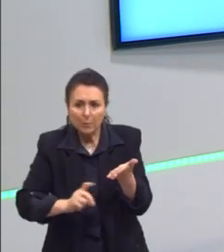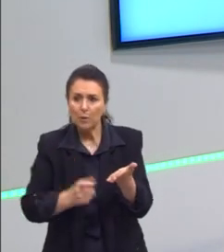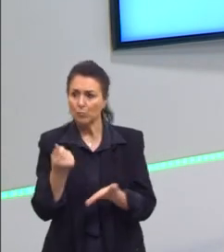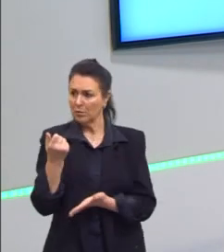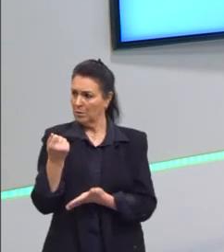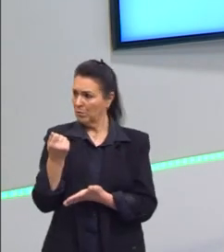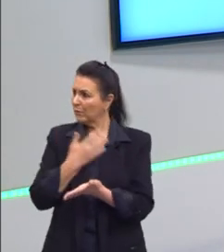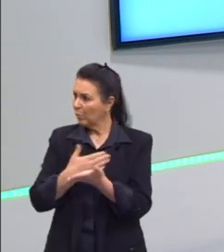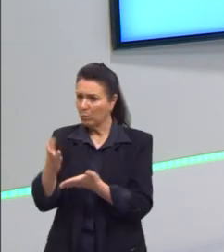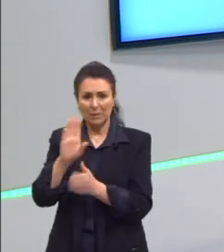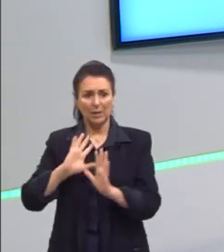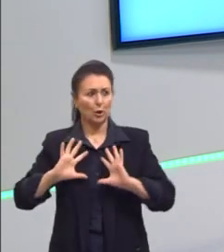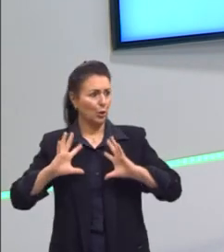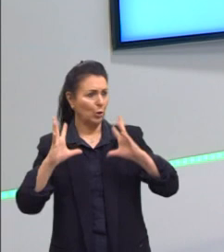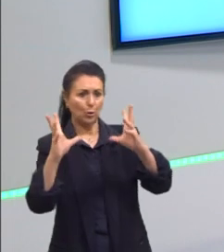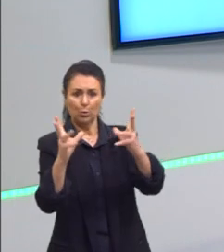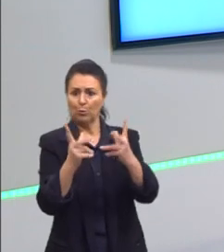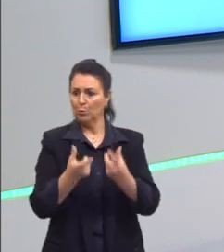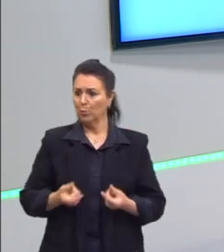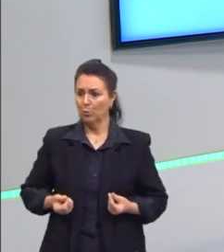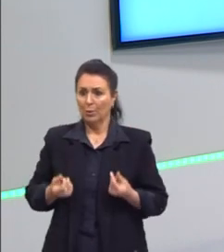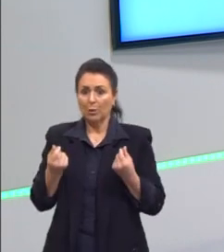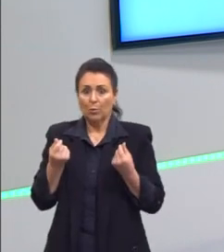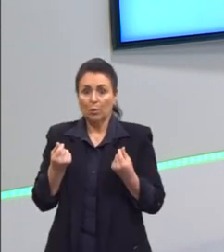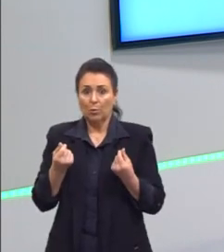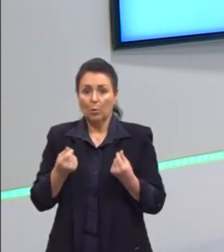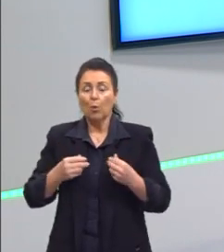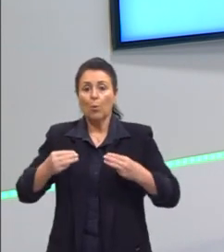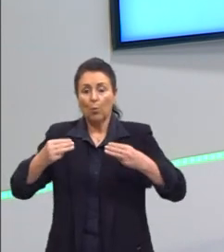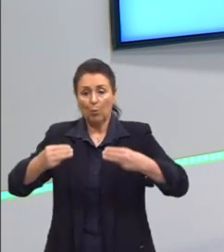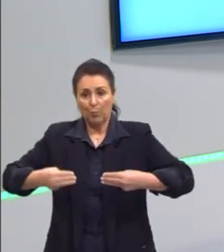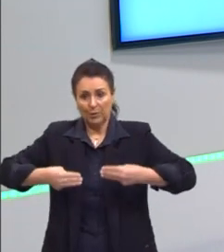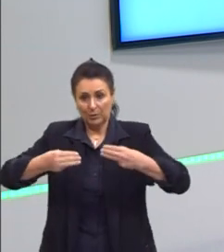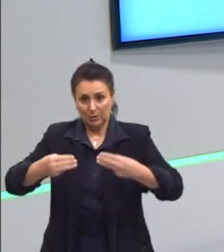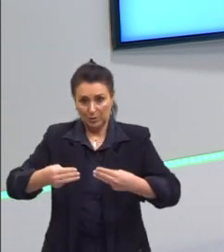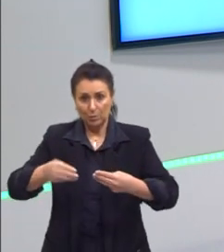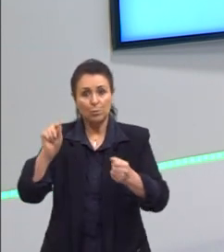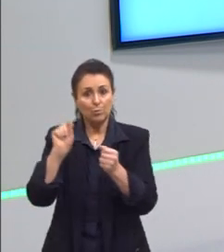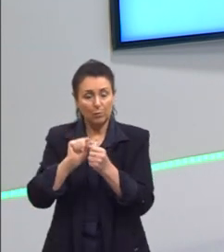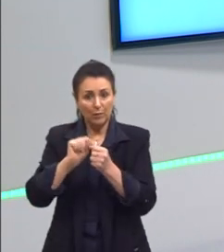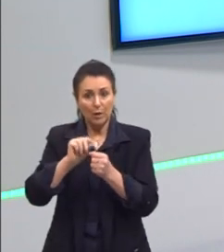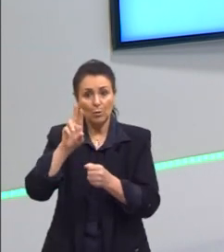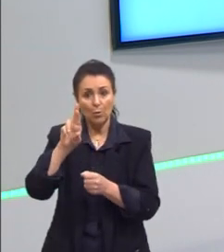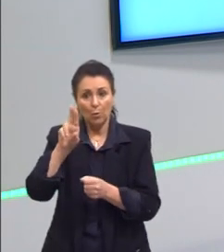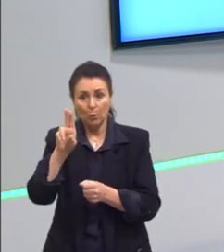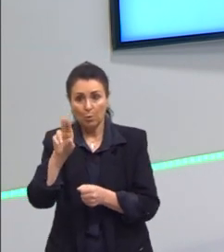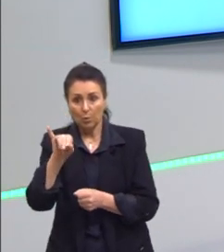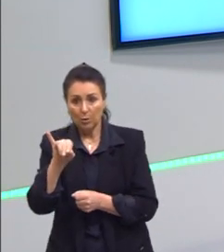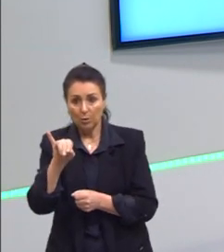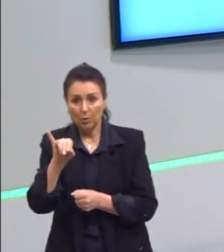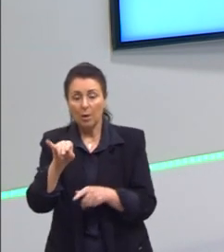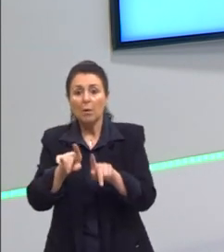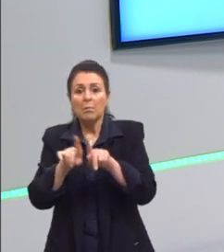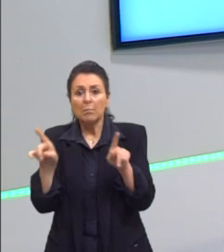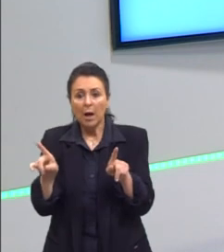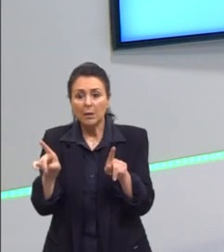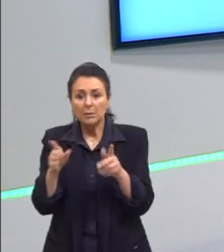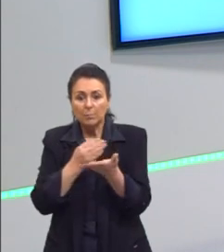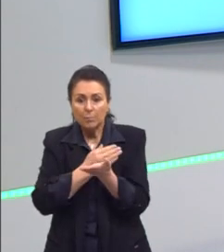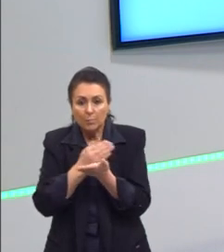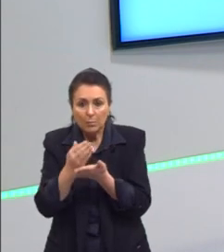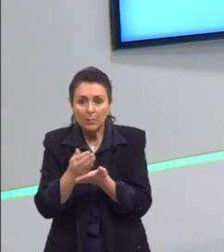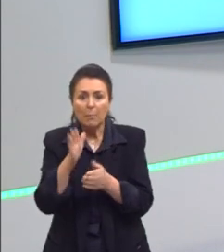mundo rico? Foi o que o Rui Barbosa fez. E o que acontece é que, na verdade, a acaba ficando mais pobre. O acontece?